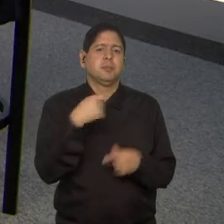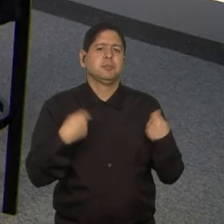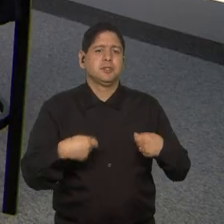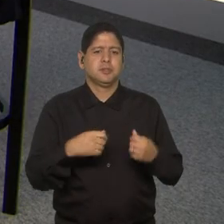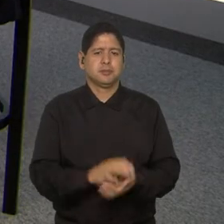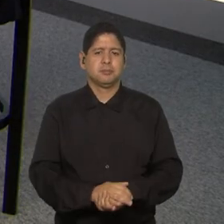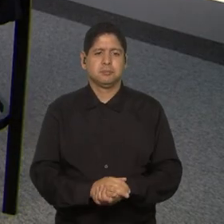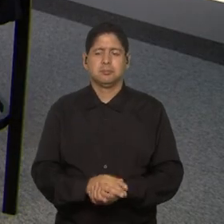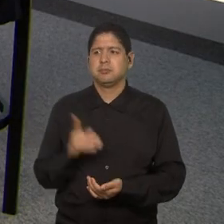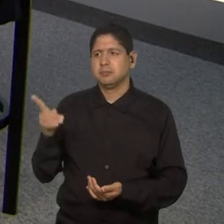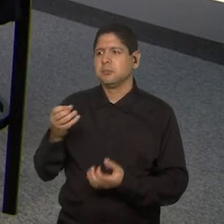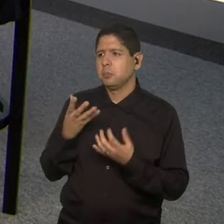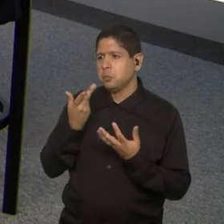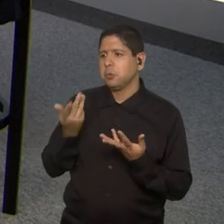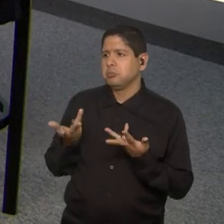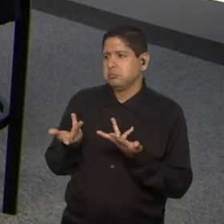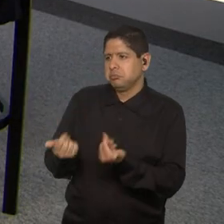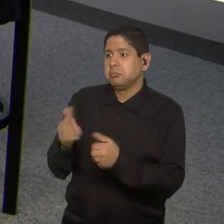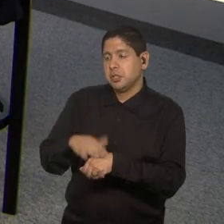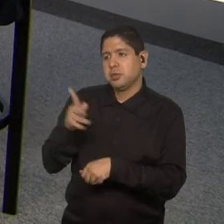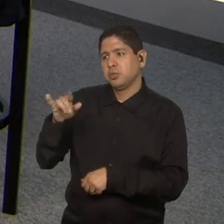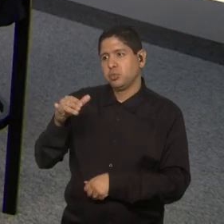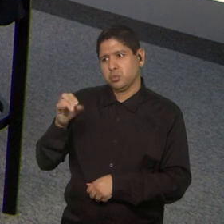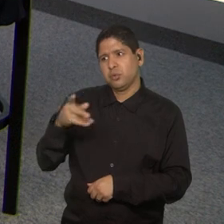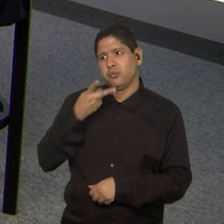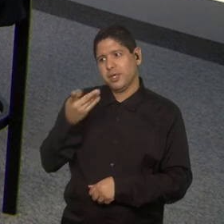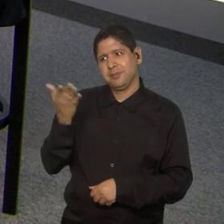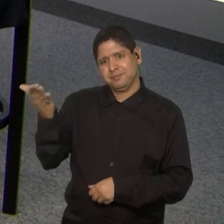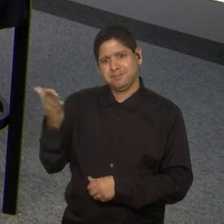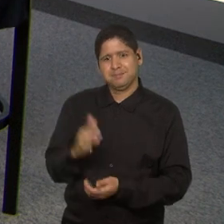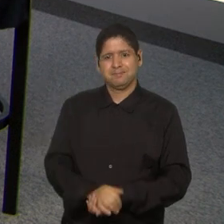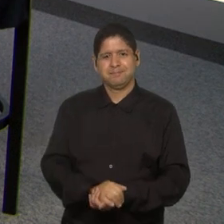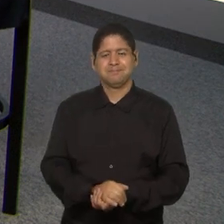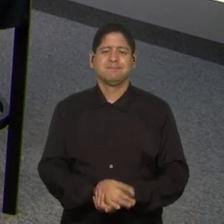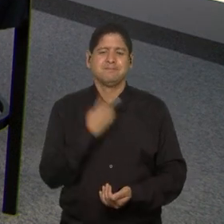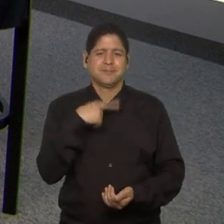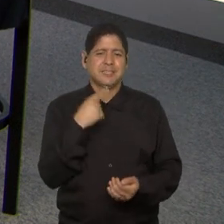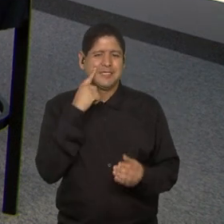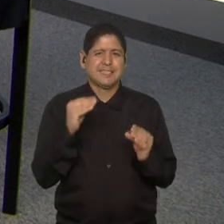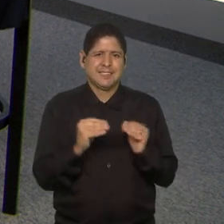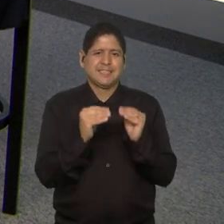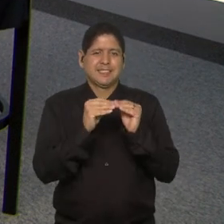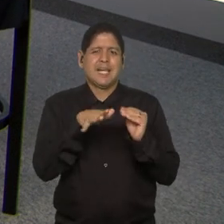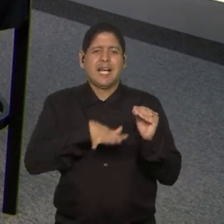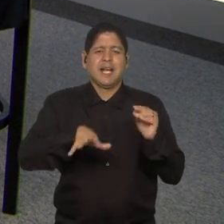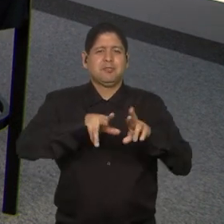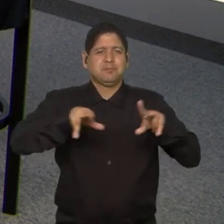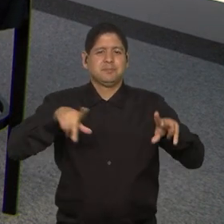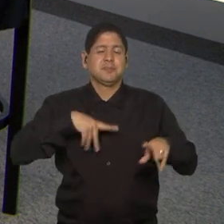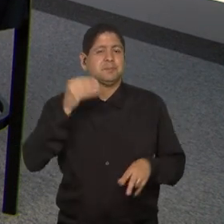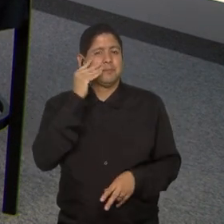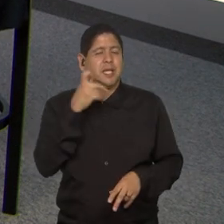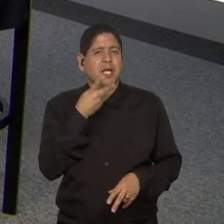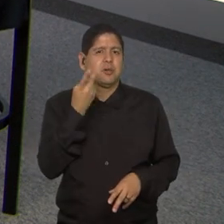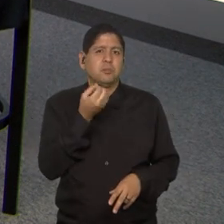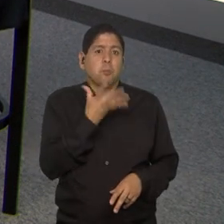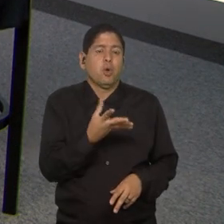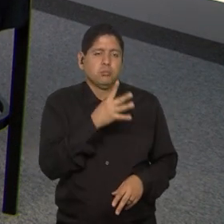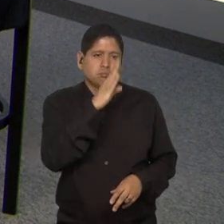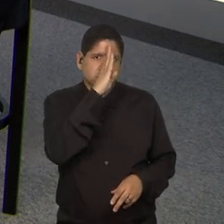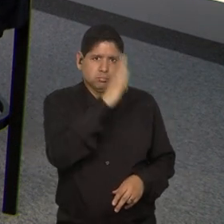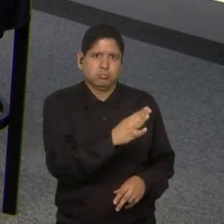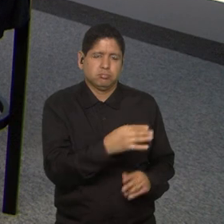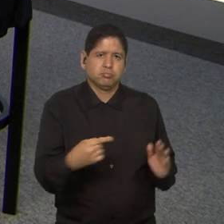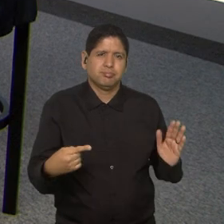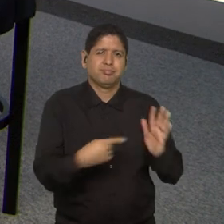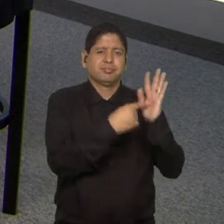Muito bom. Júlio, a palavra agora está contigo. Vou tentar complementar aqui em várias áreas, mas eu acho que foi muito assertiva as